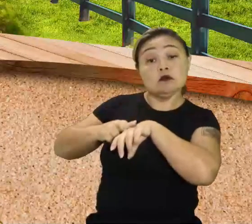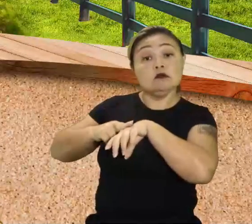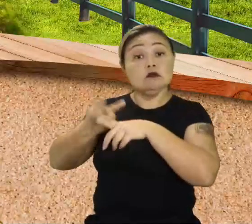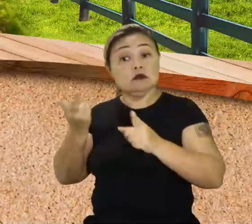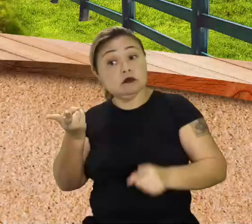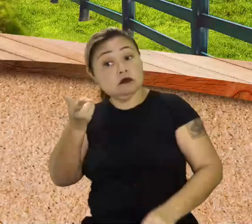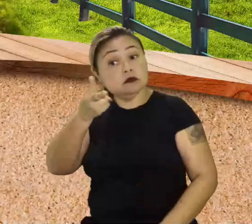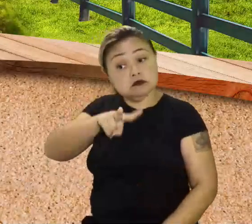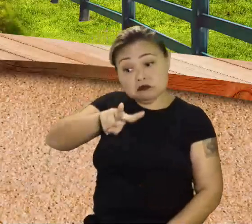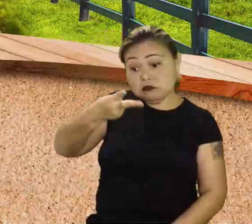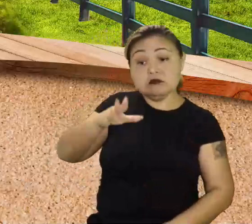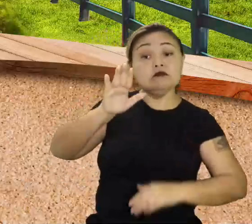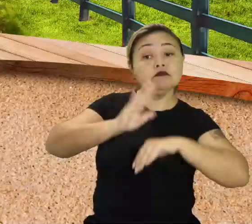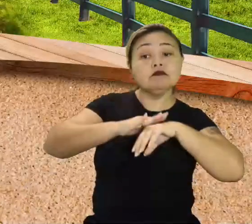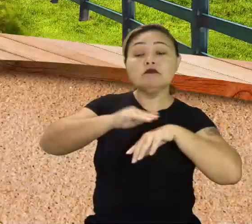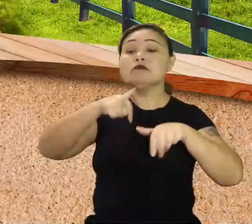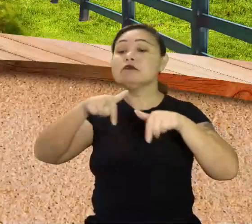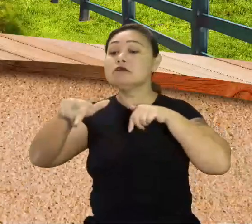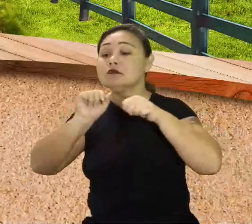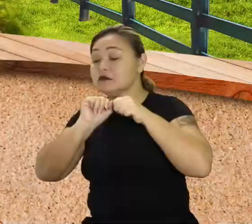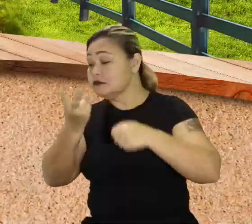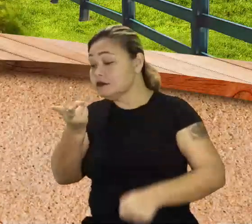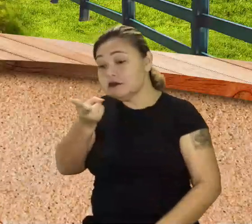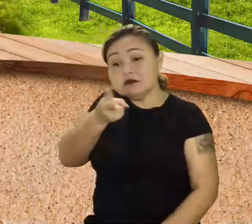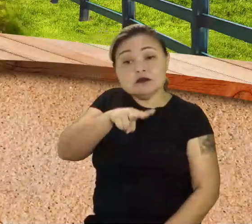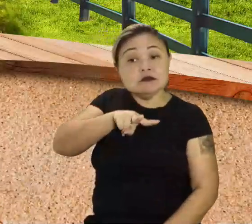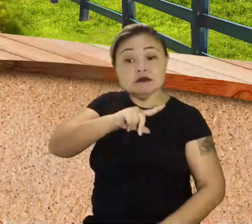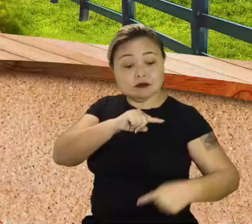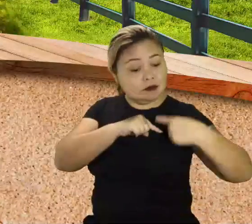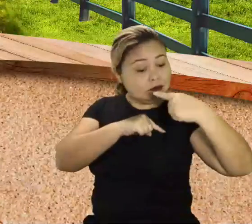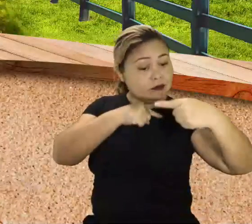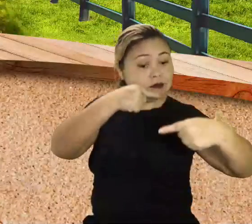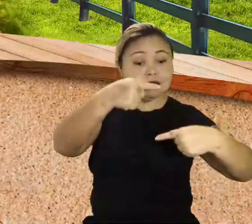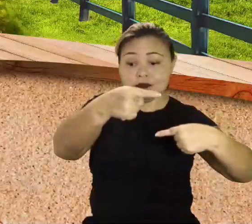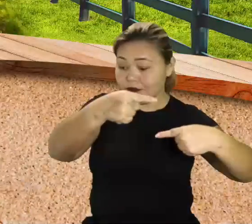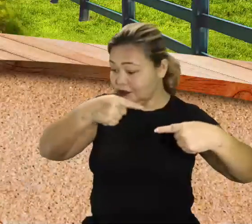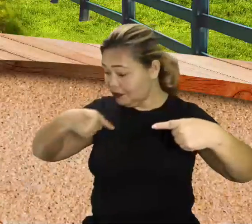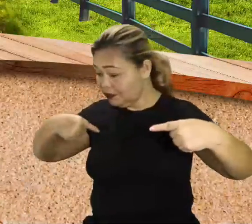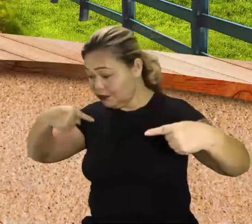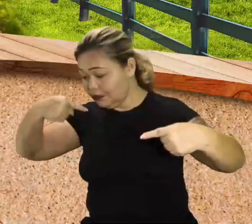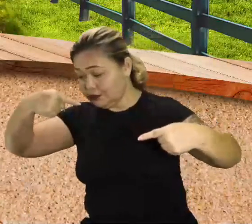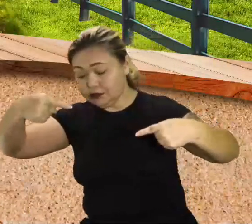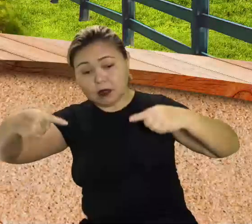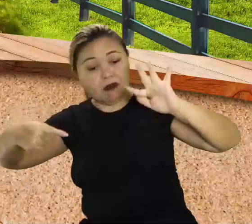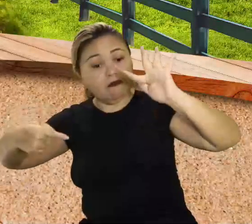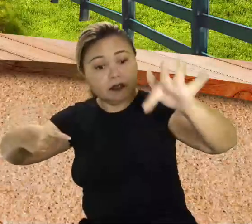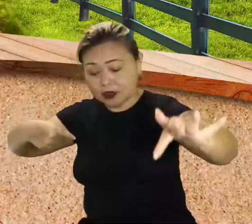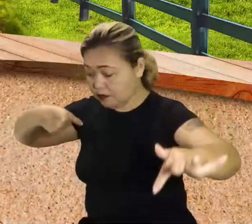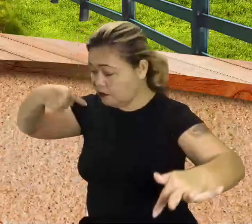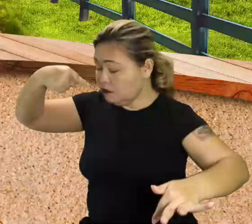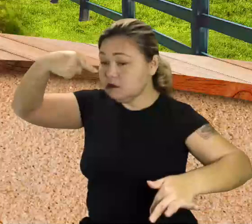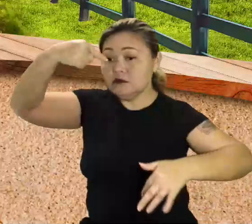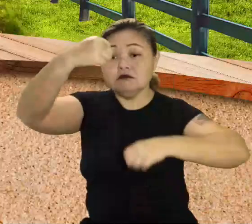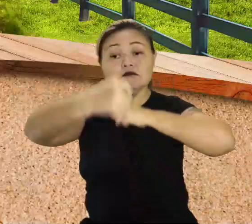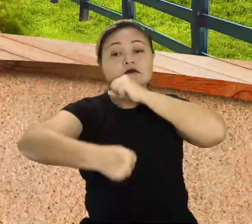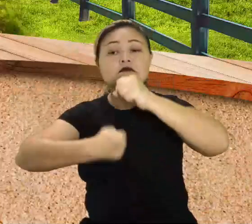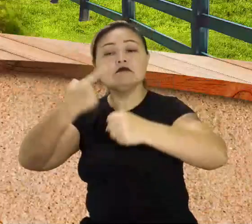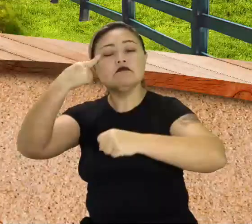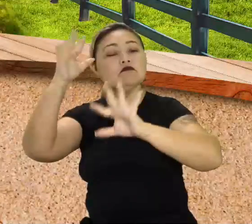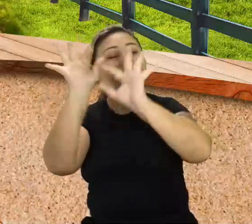Então, mão de obras que podem ser utilizadas sequencialmente após todo ano. Se você fizer, então,